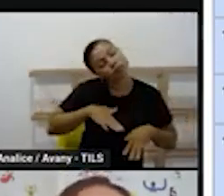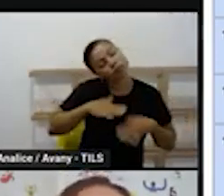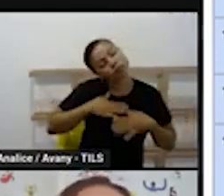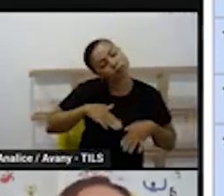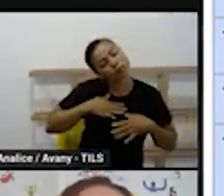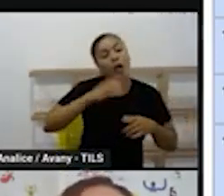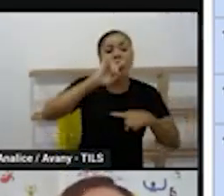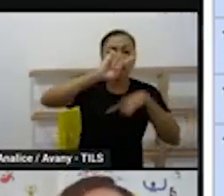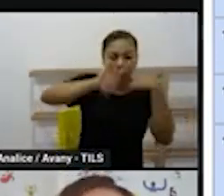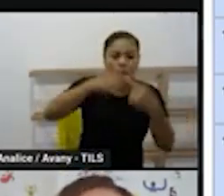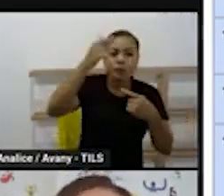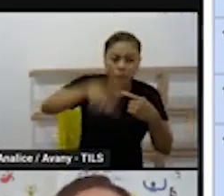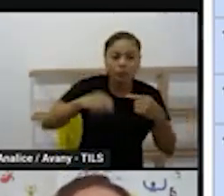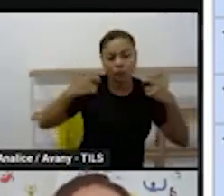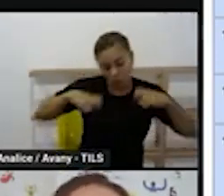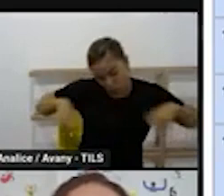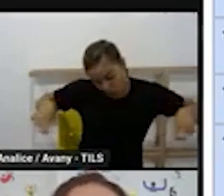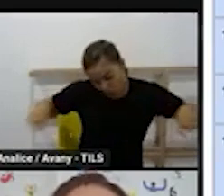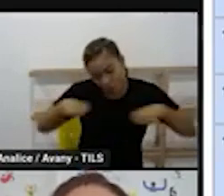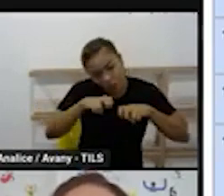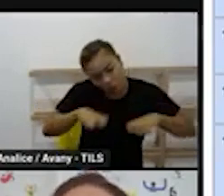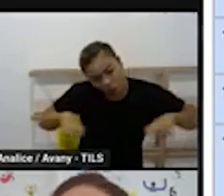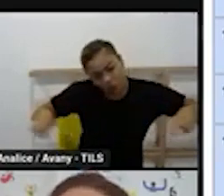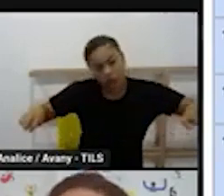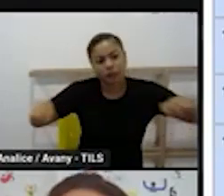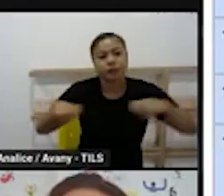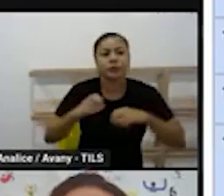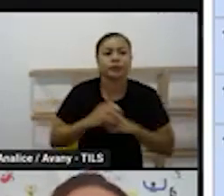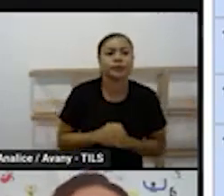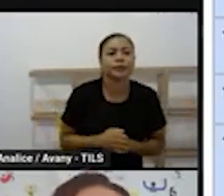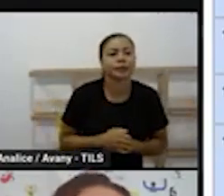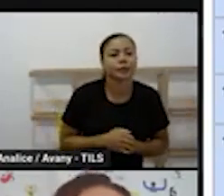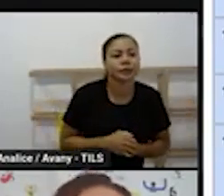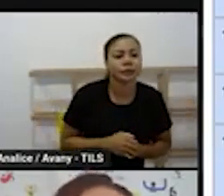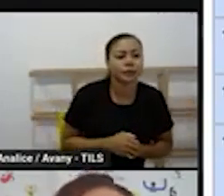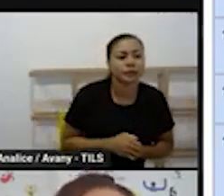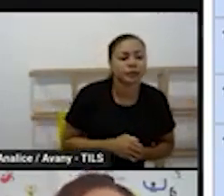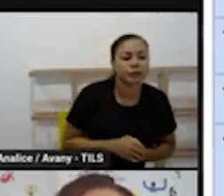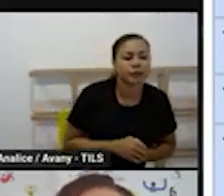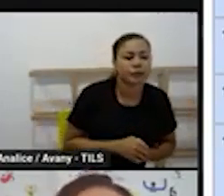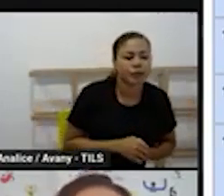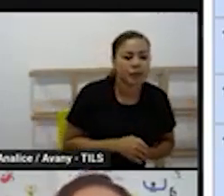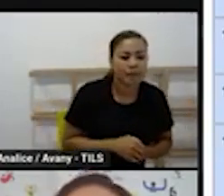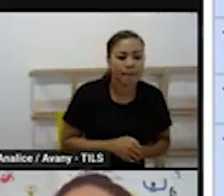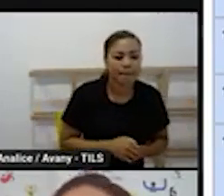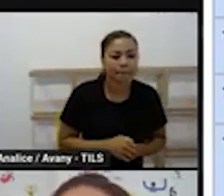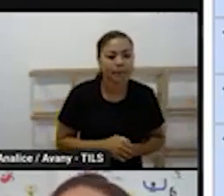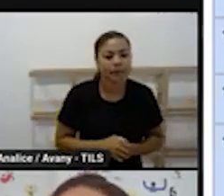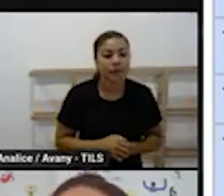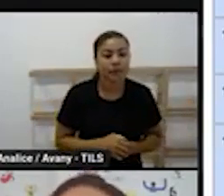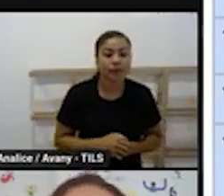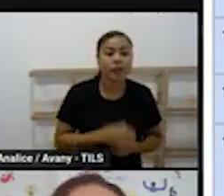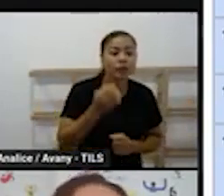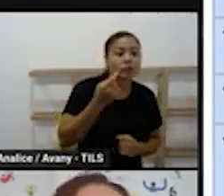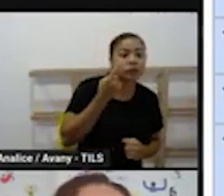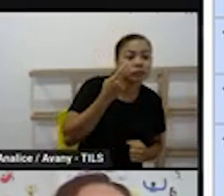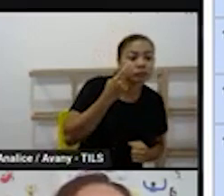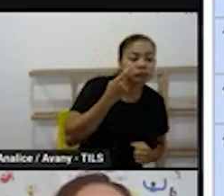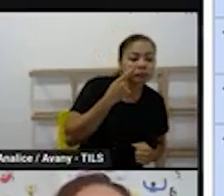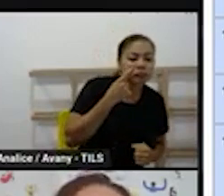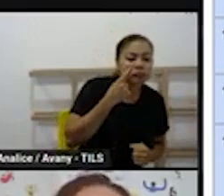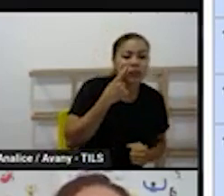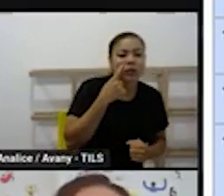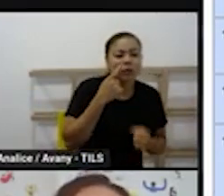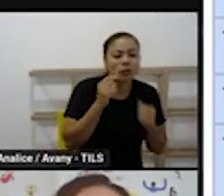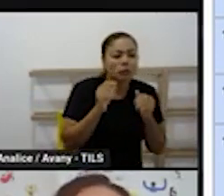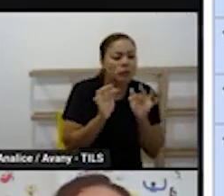permanente nós colocamos na segunda-feira experiência da vida prática gente a gente achou super importante o grupo